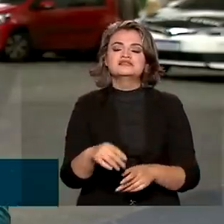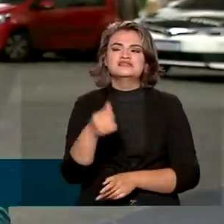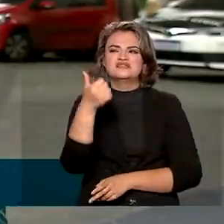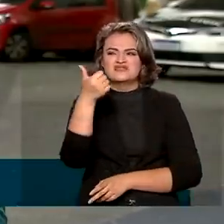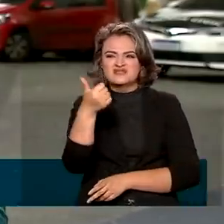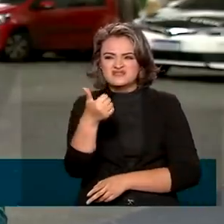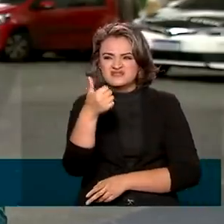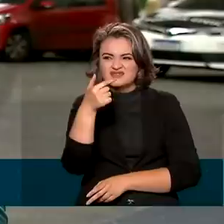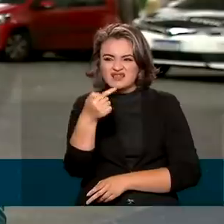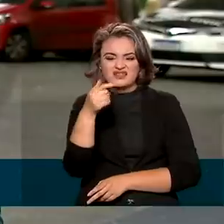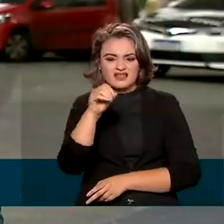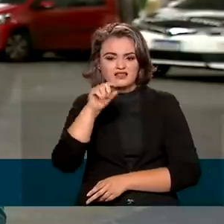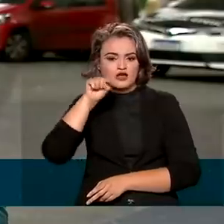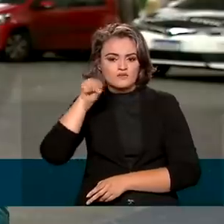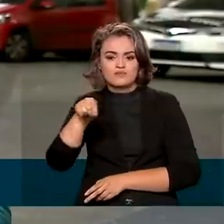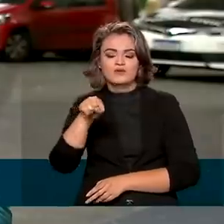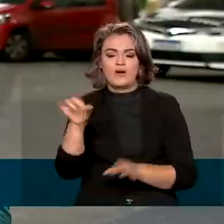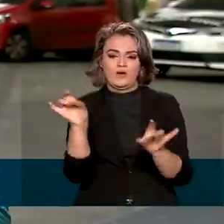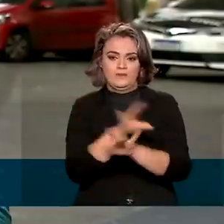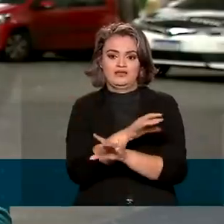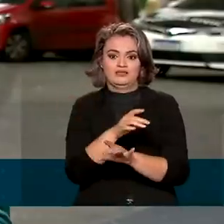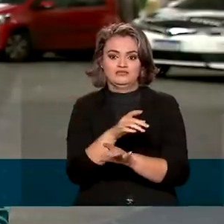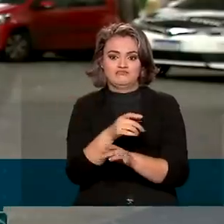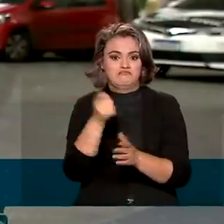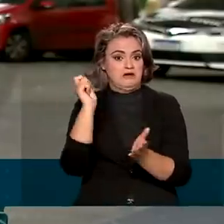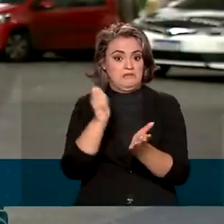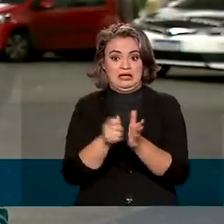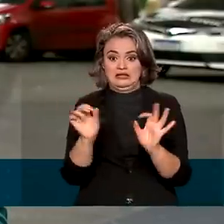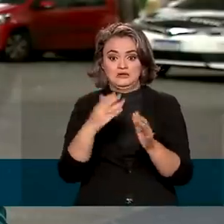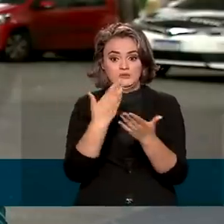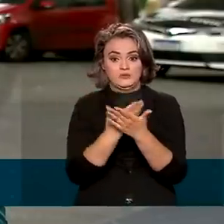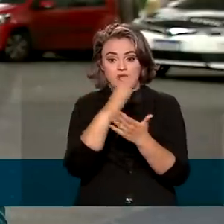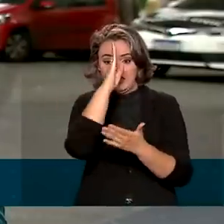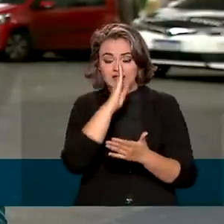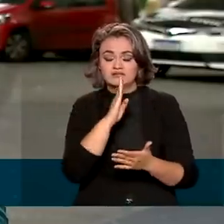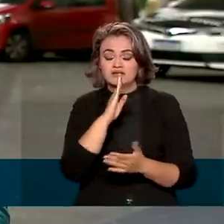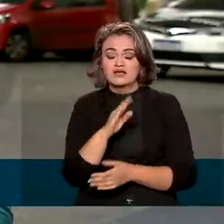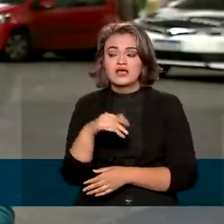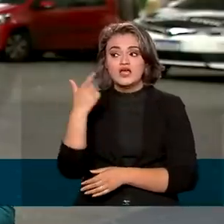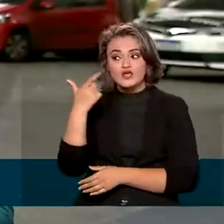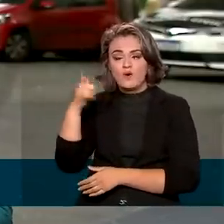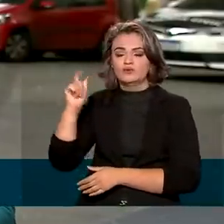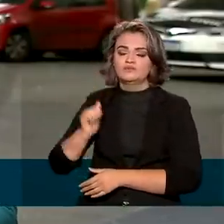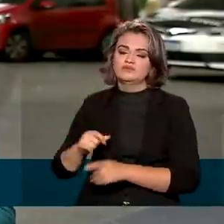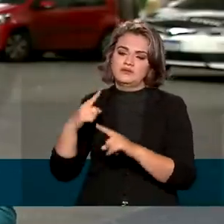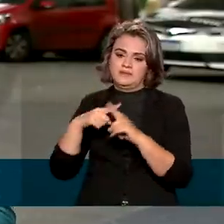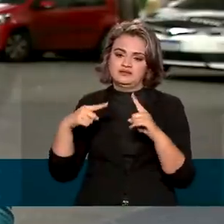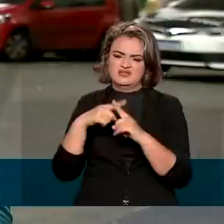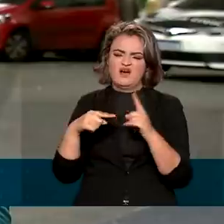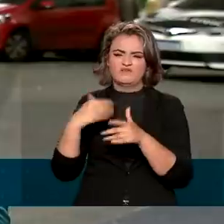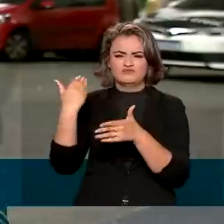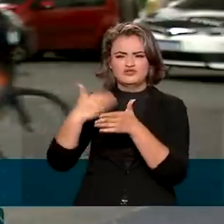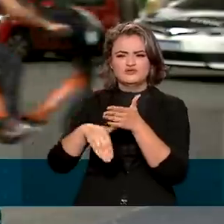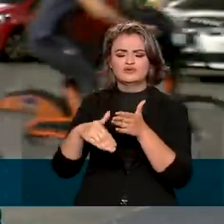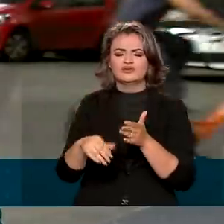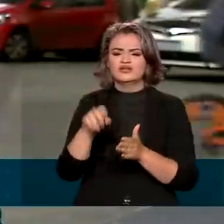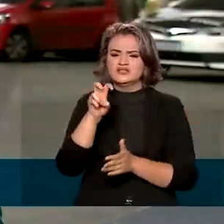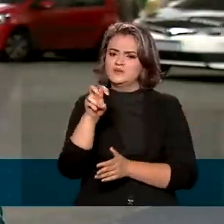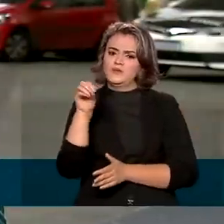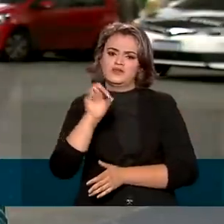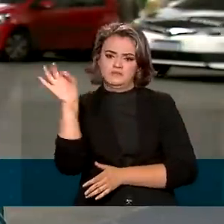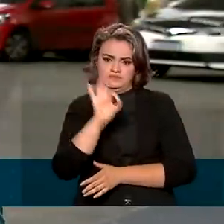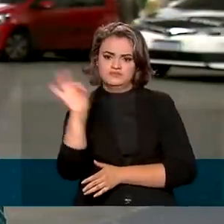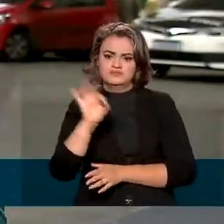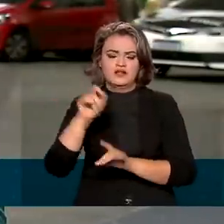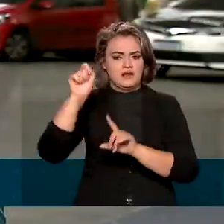cerca de 70 mil são integrais e quase 65 mil bolsas são parciais, que permitem um desconto de 50%